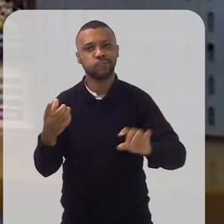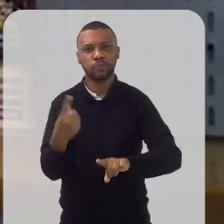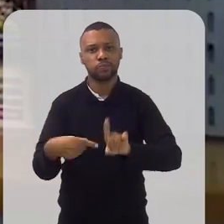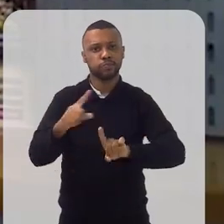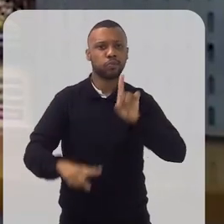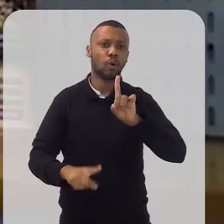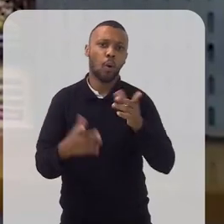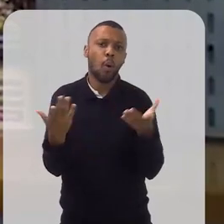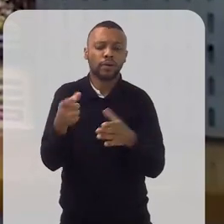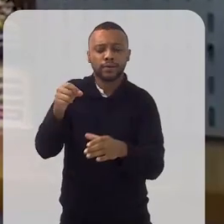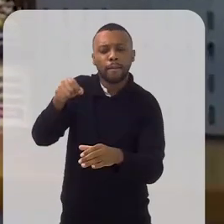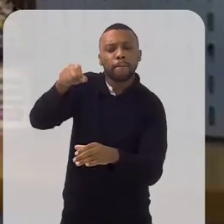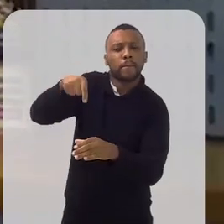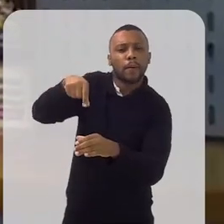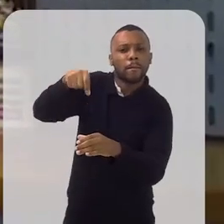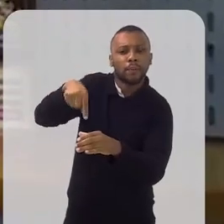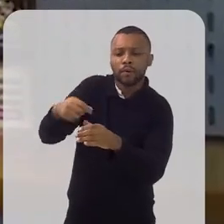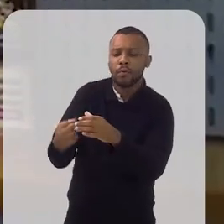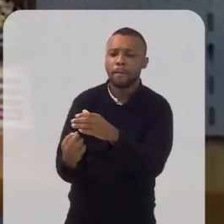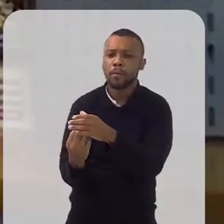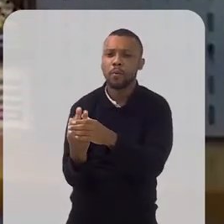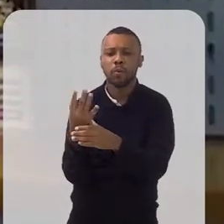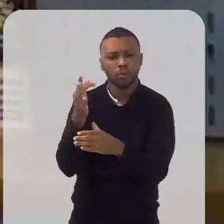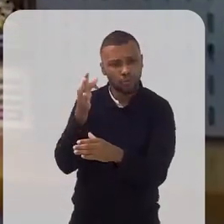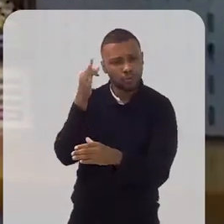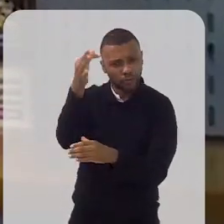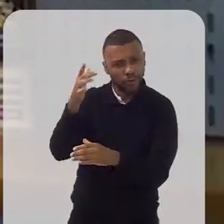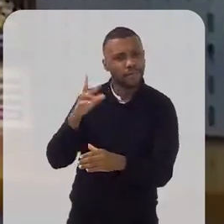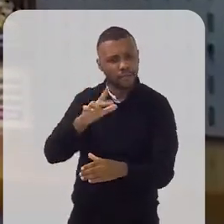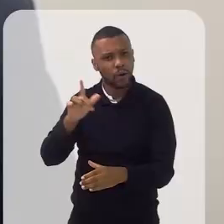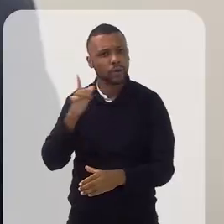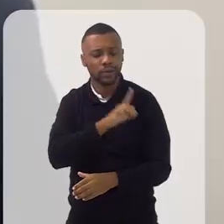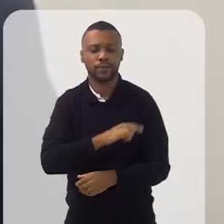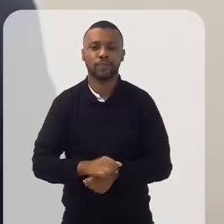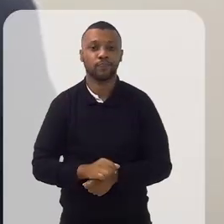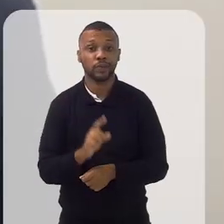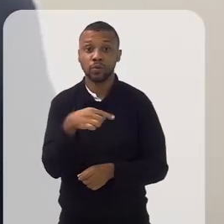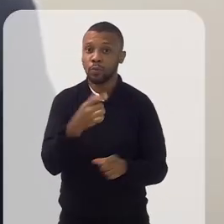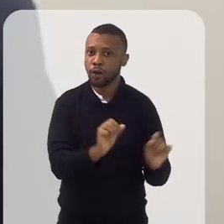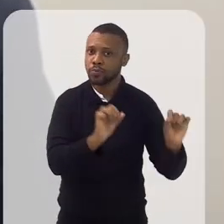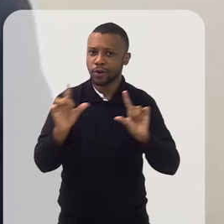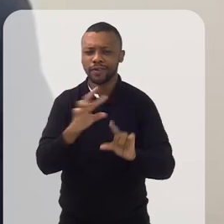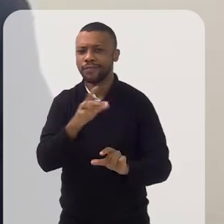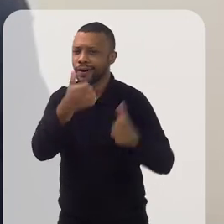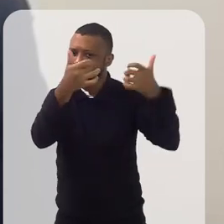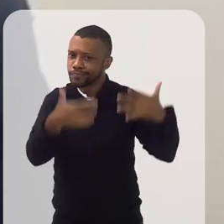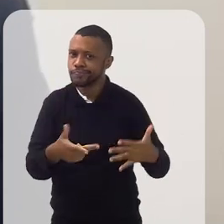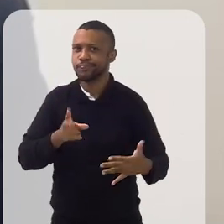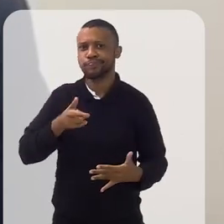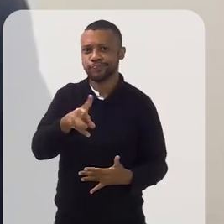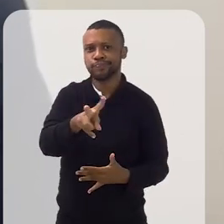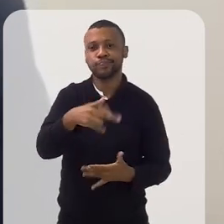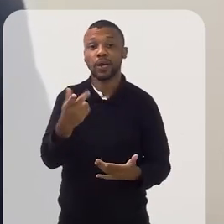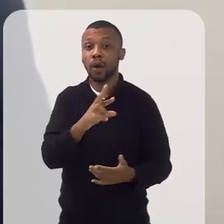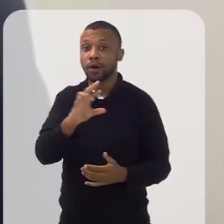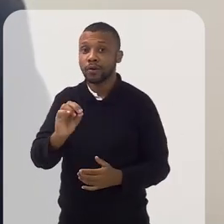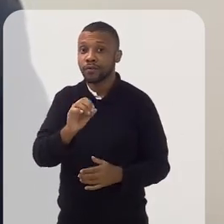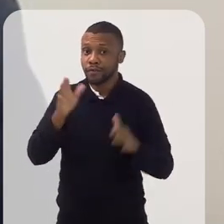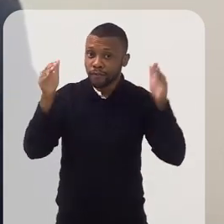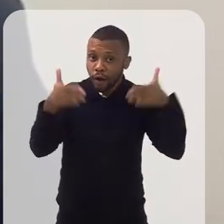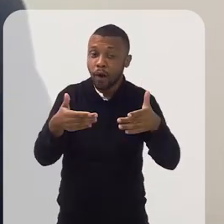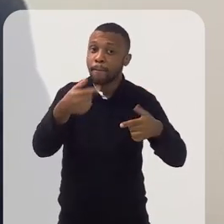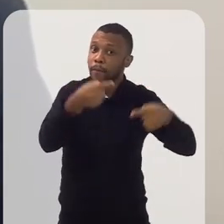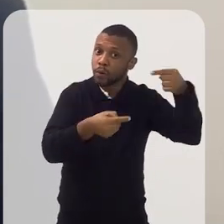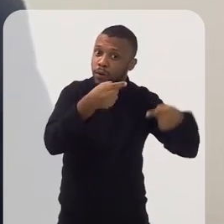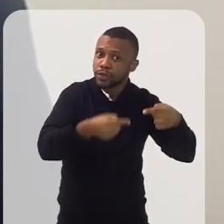negócios de sucesso. Hoje está plantada aí uma semente que eles querem fazer muito mais. E a gente vai continuar falando sobre esse projeto no próximo bloco. Não saiam daí.